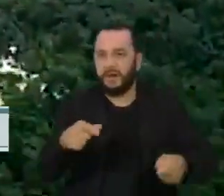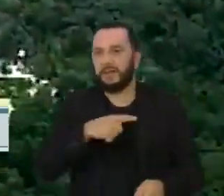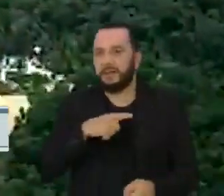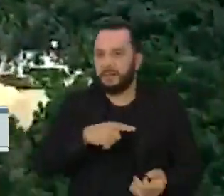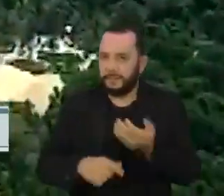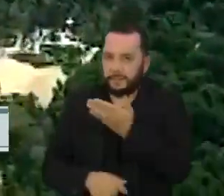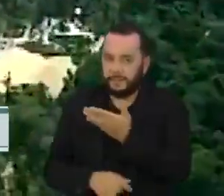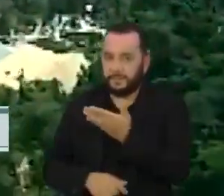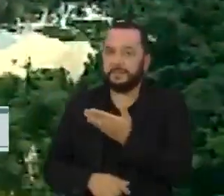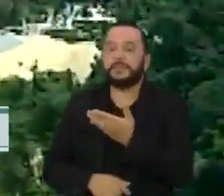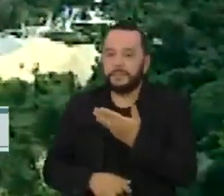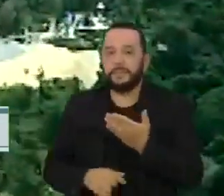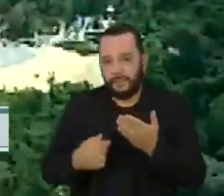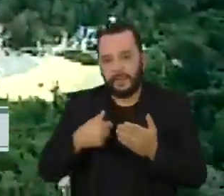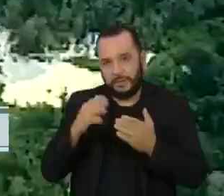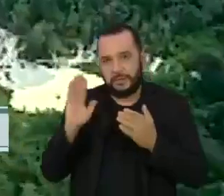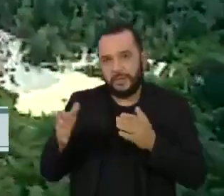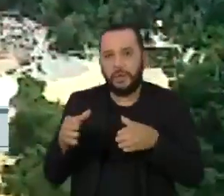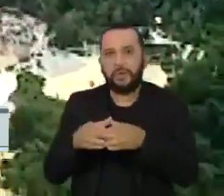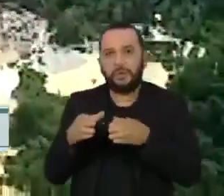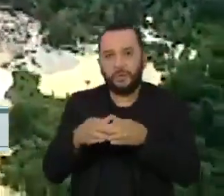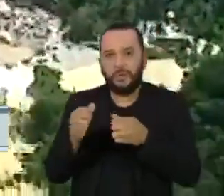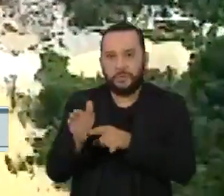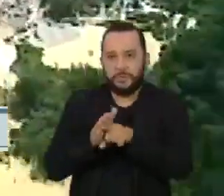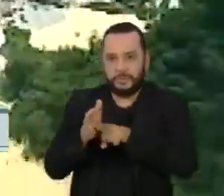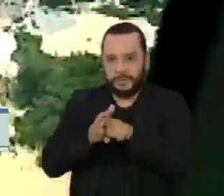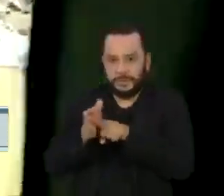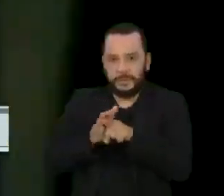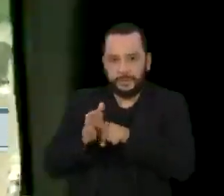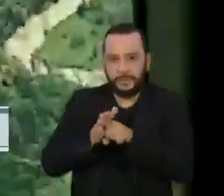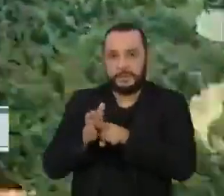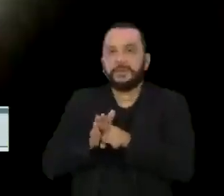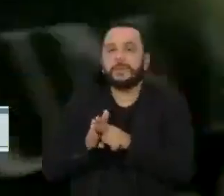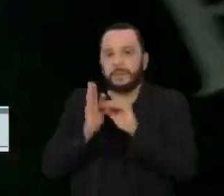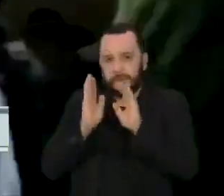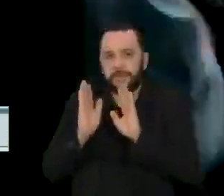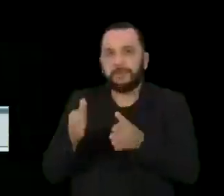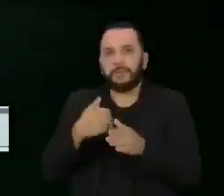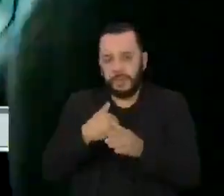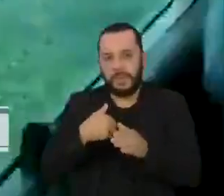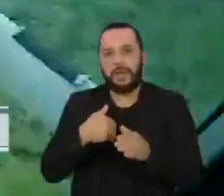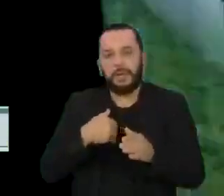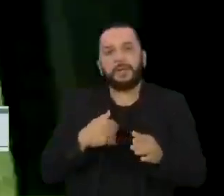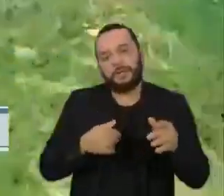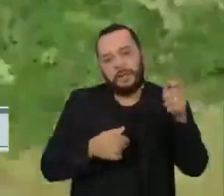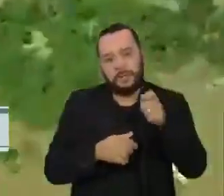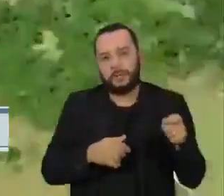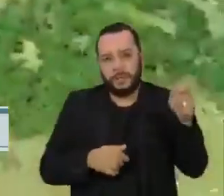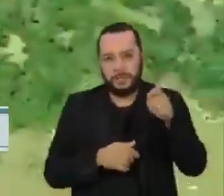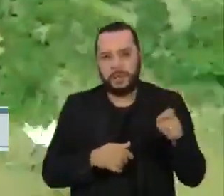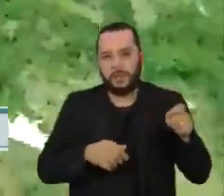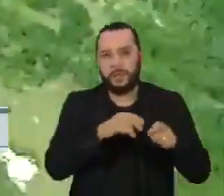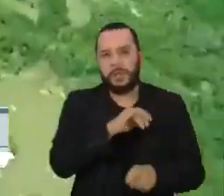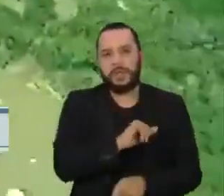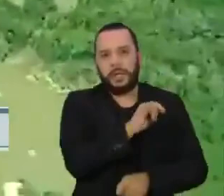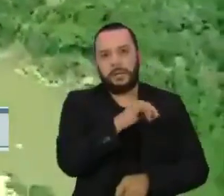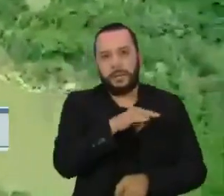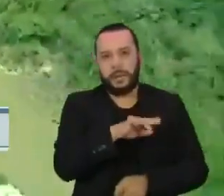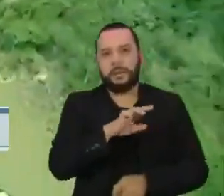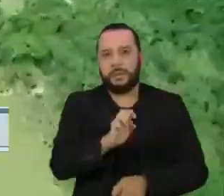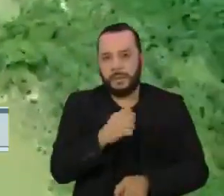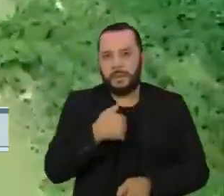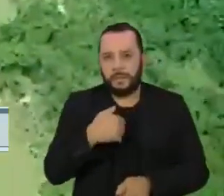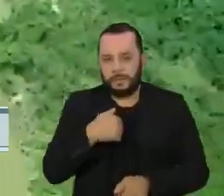As imagens foram feitas por uma equipe de pesquisadores a serviço da Ruto Cara, a Associação Yanomami, quando